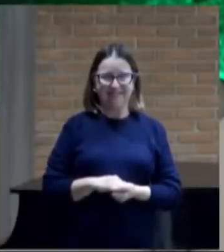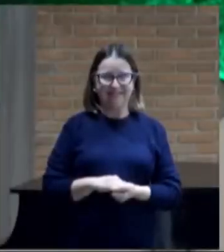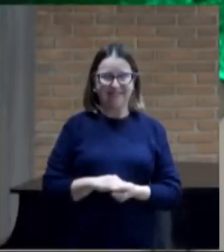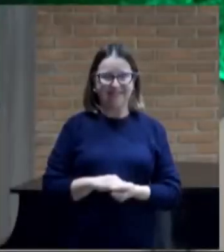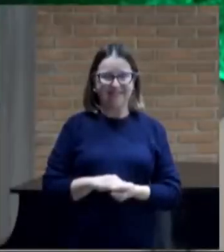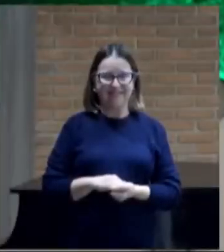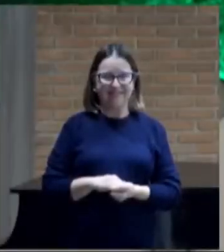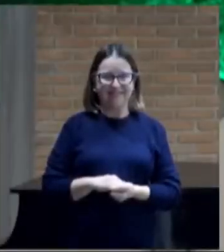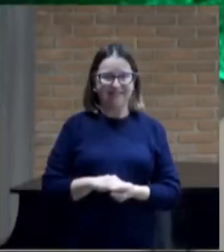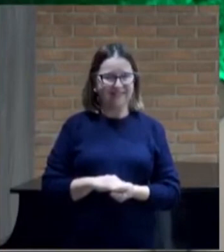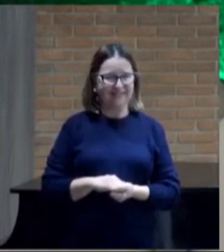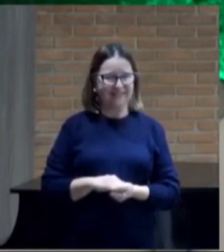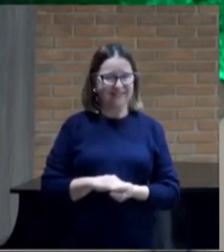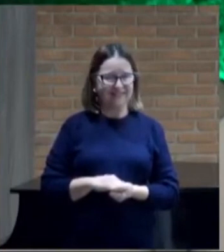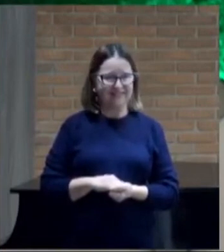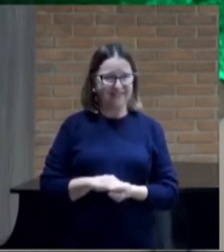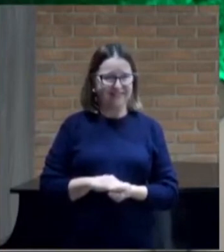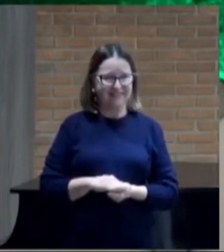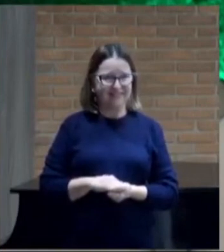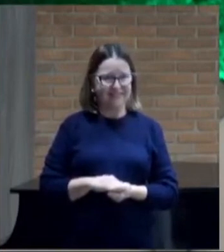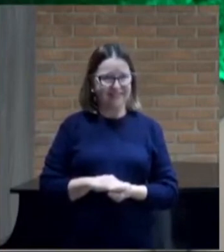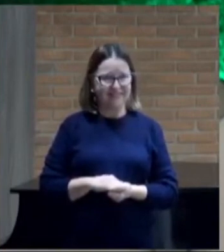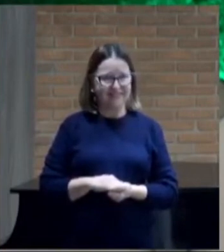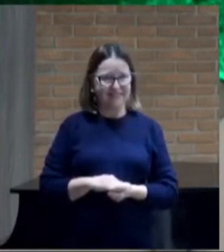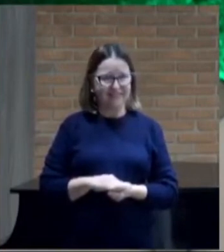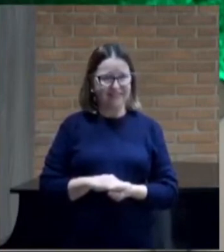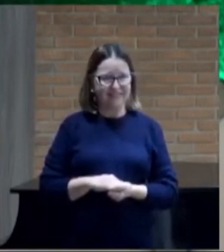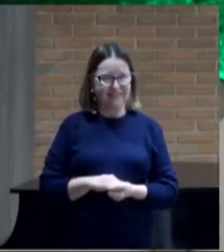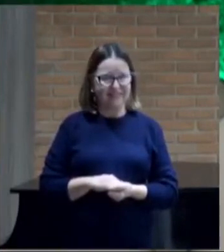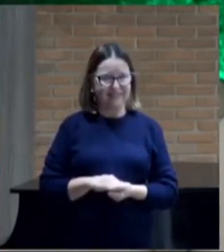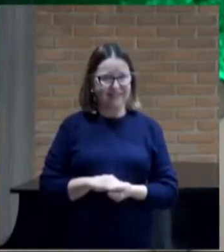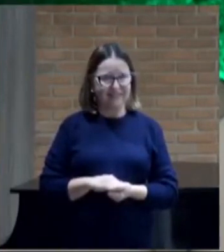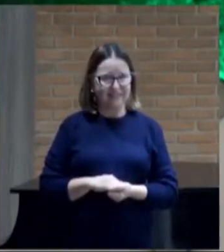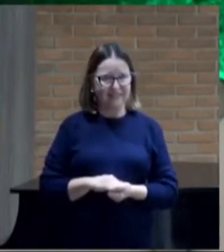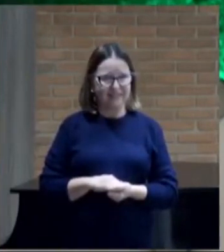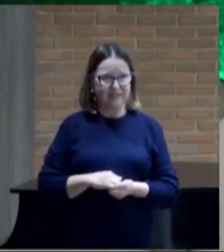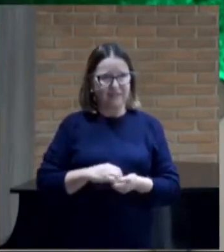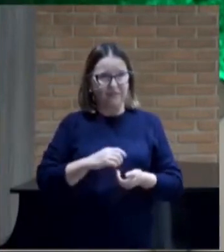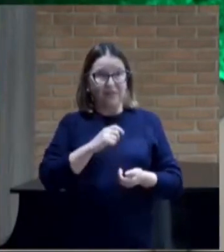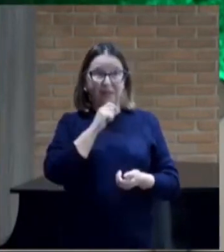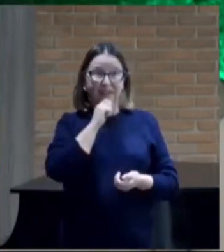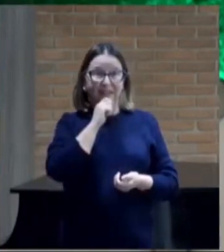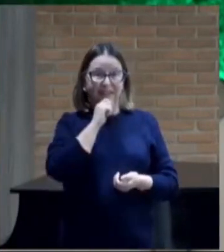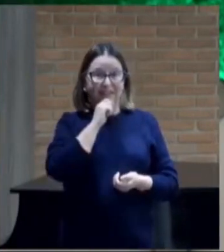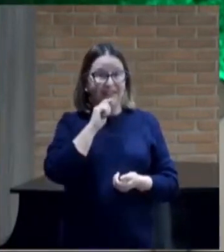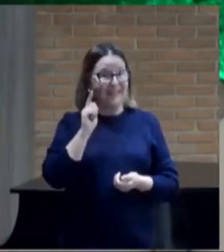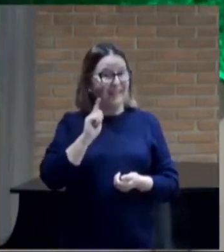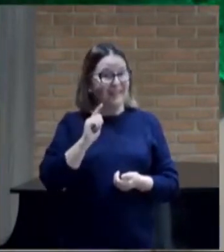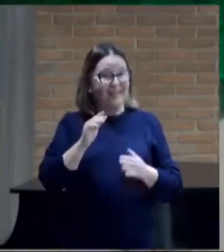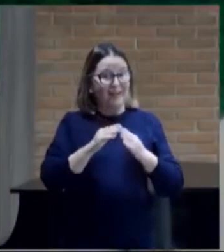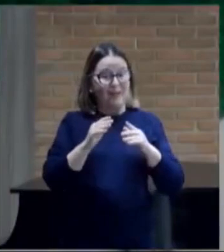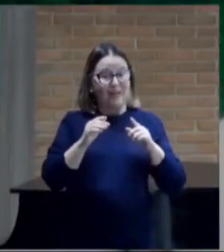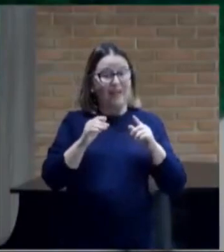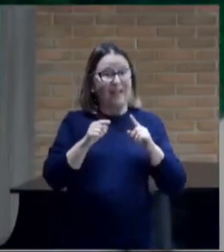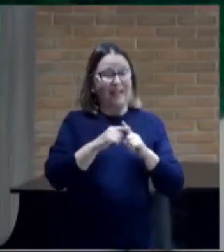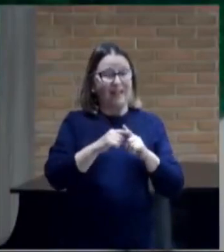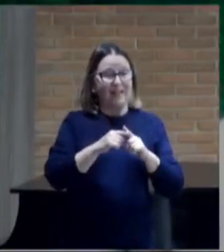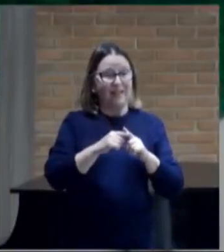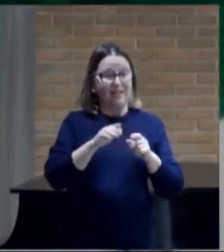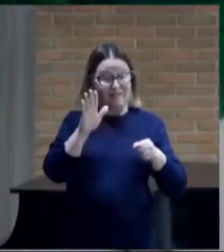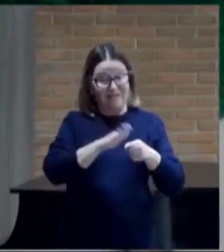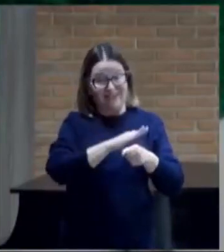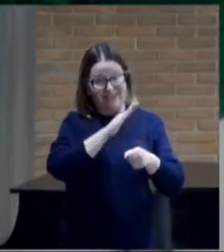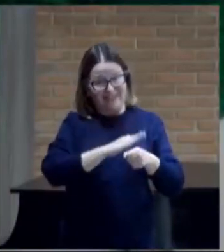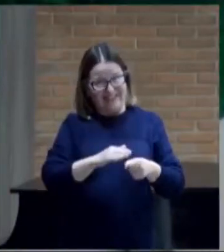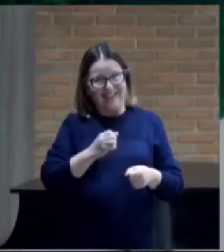Ainda não é aquela casa cheia, mas é bom